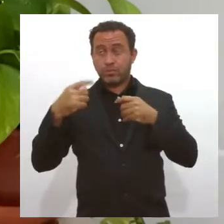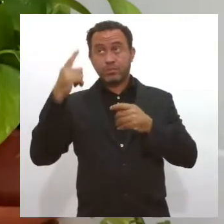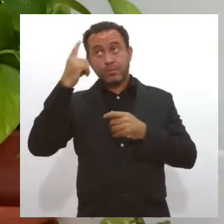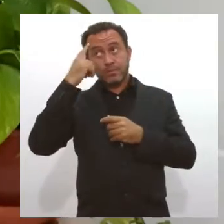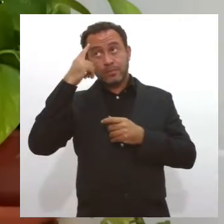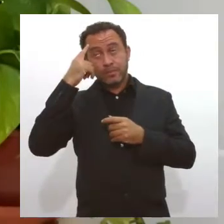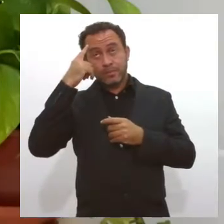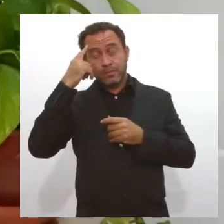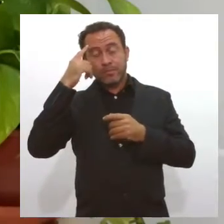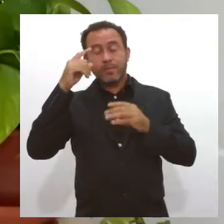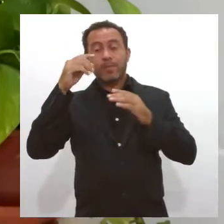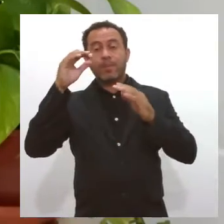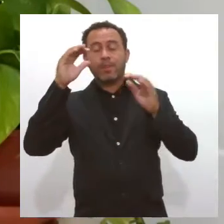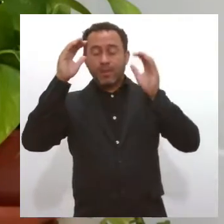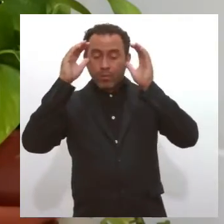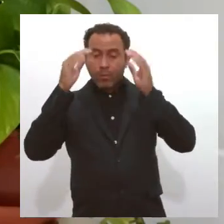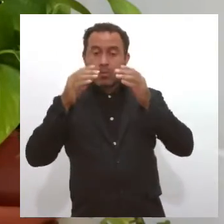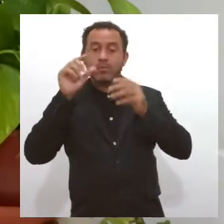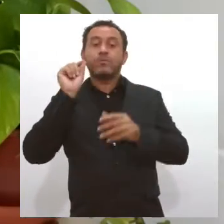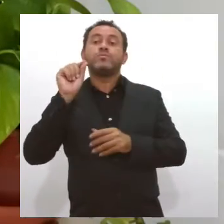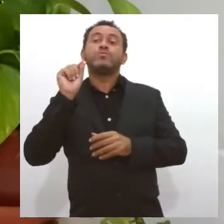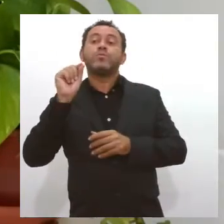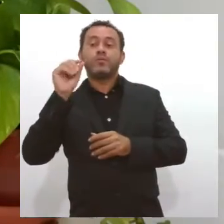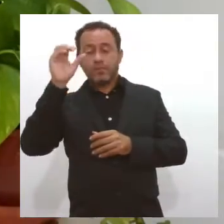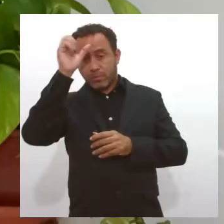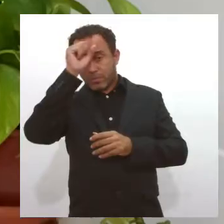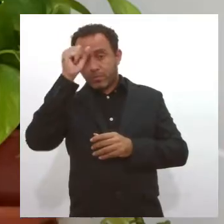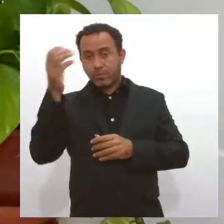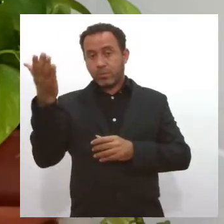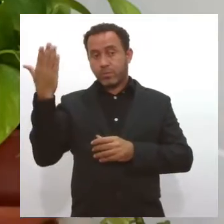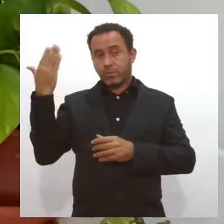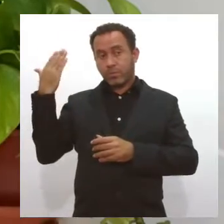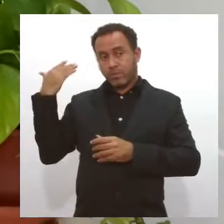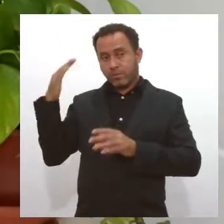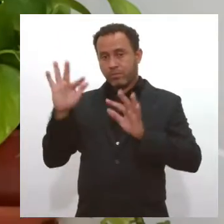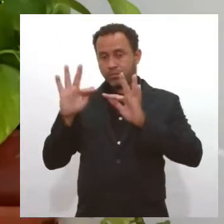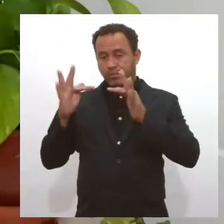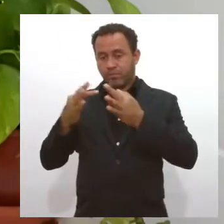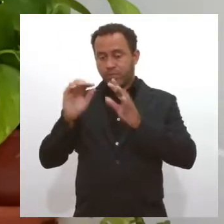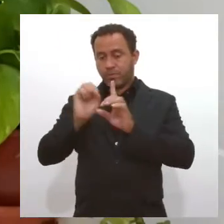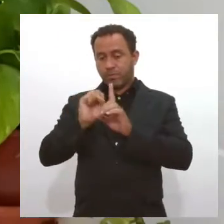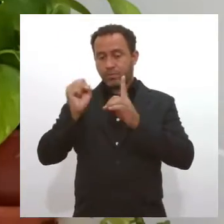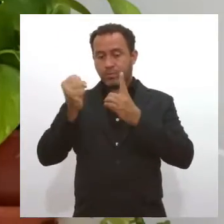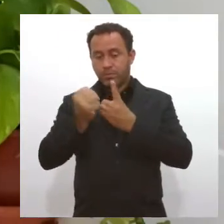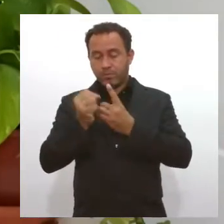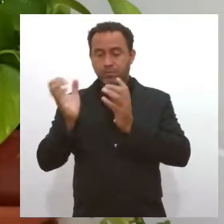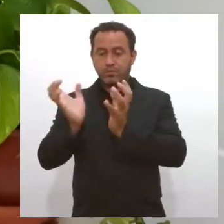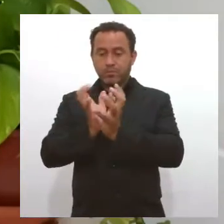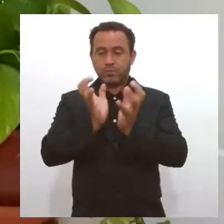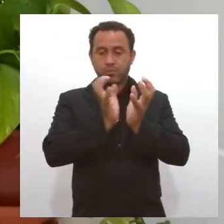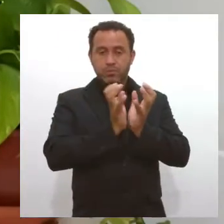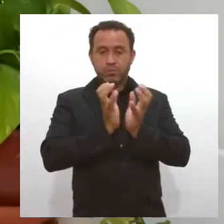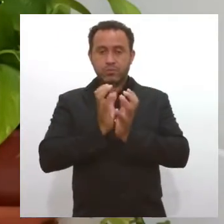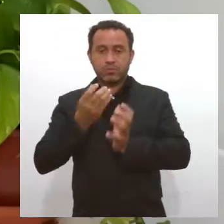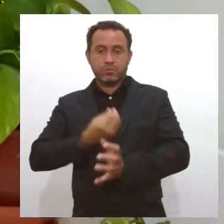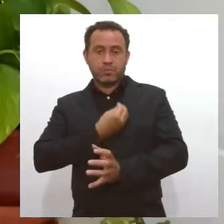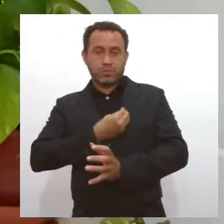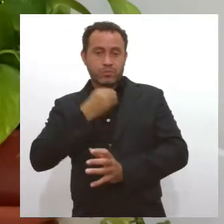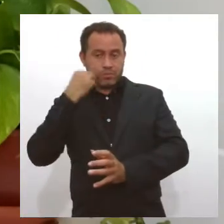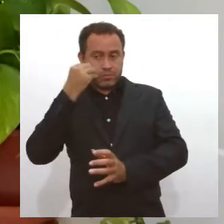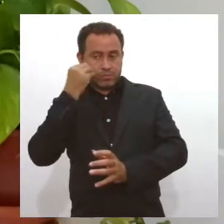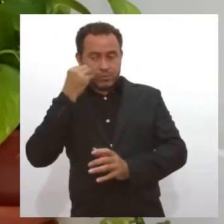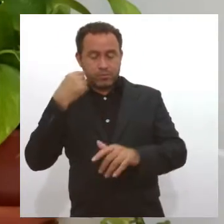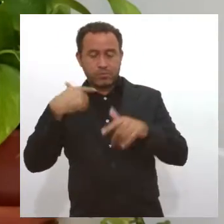a que tipo de ordem e obediência eu aprendi no passado? Seja na família, na sociedade, nos lugares onde a gente passou trabalhando?